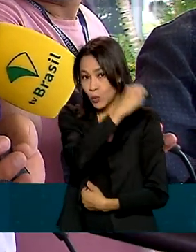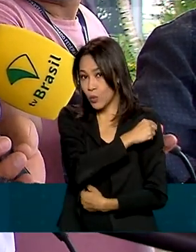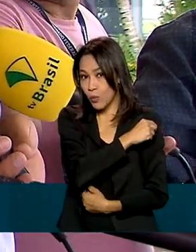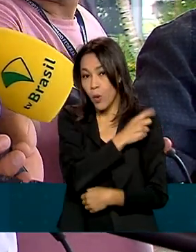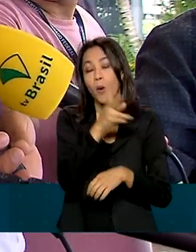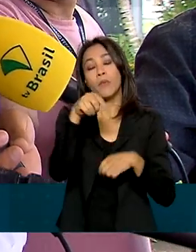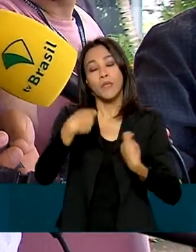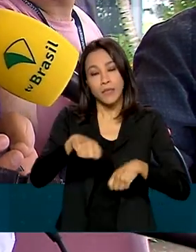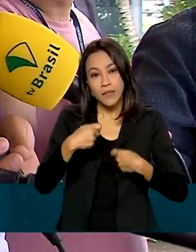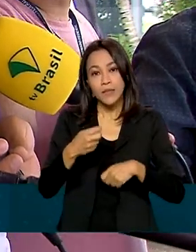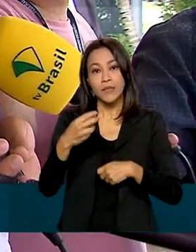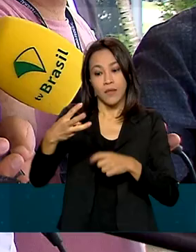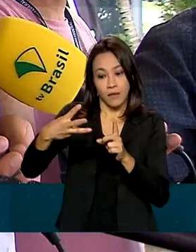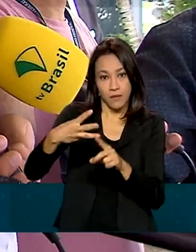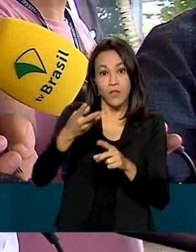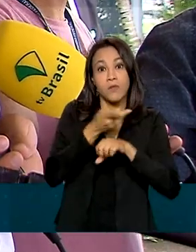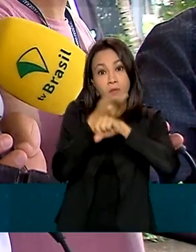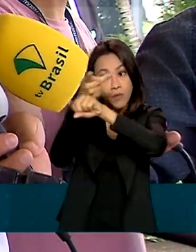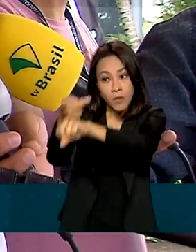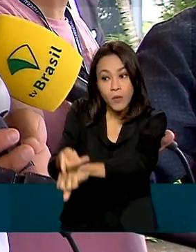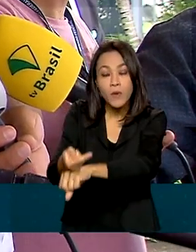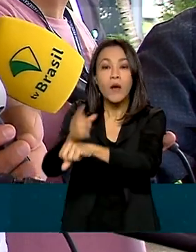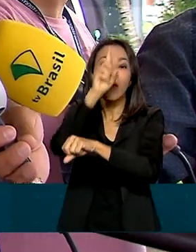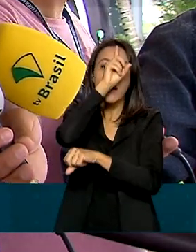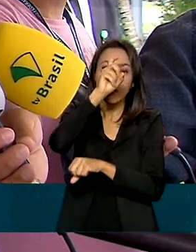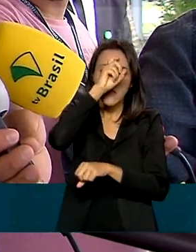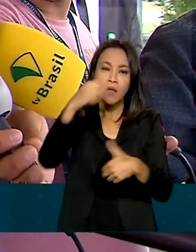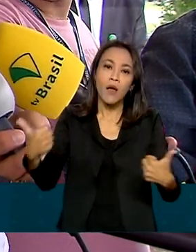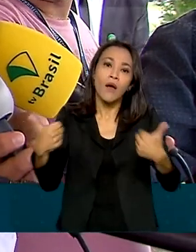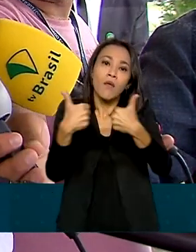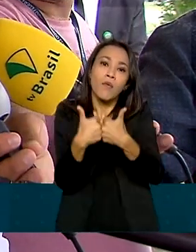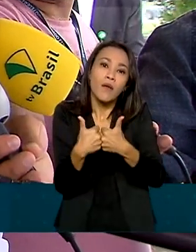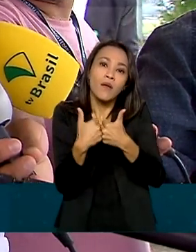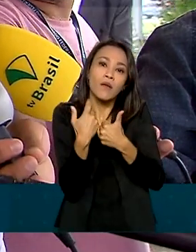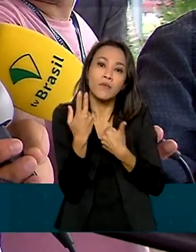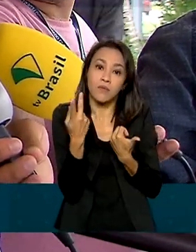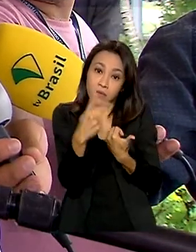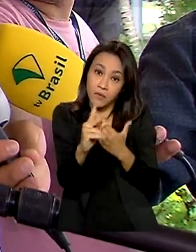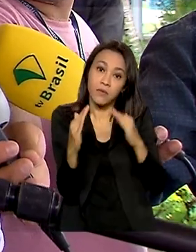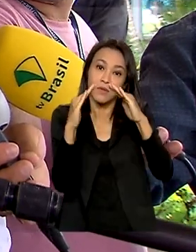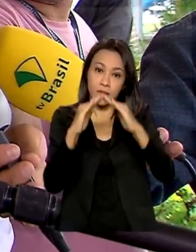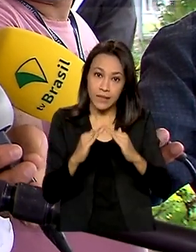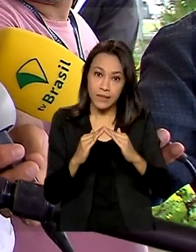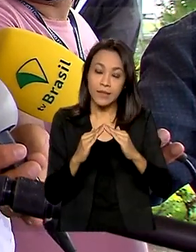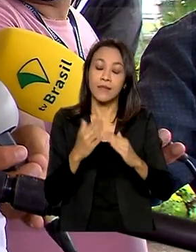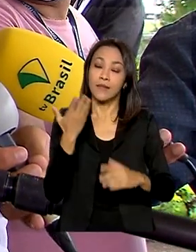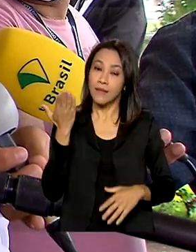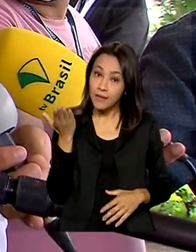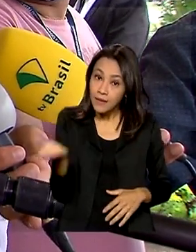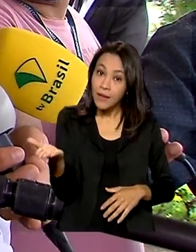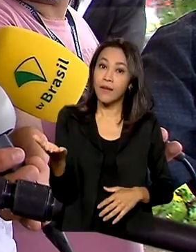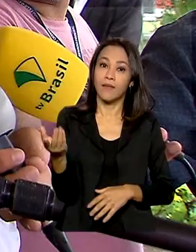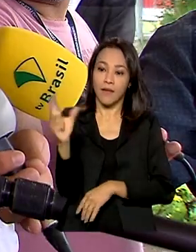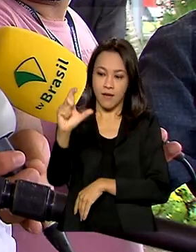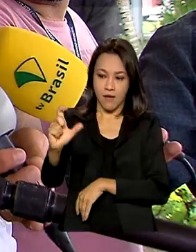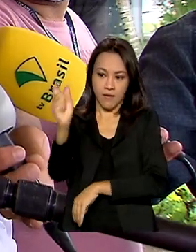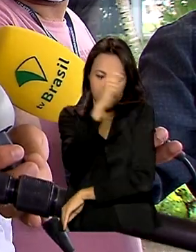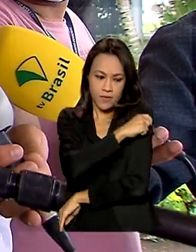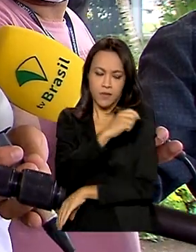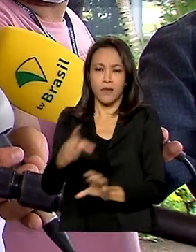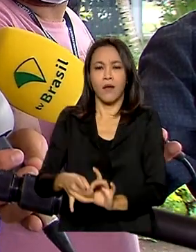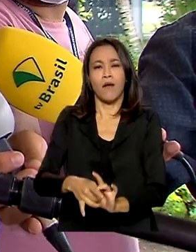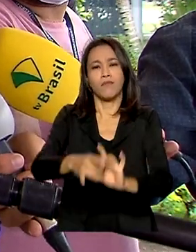procure a unidade básica de saúde mais próxima de onde você mora. E lá as vacinas estão